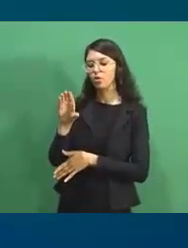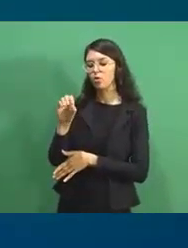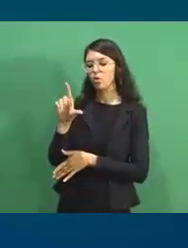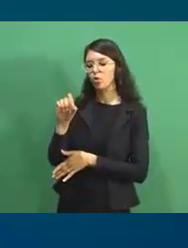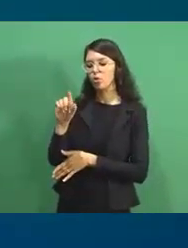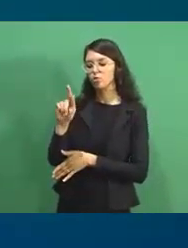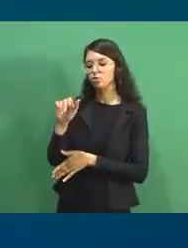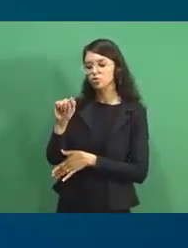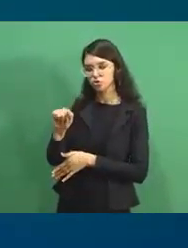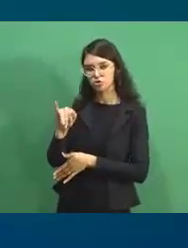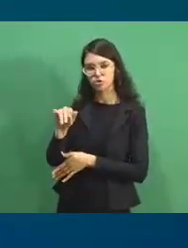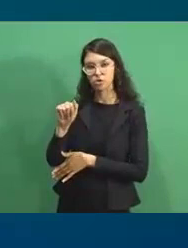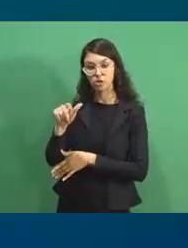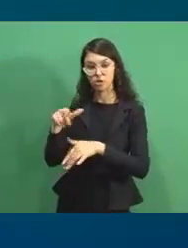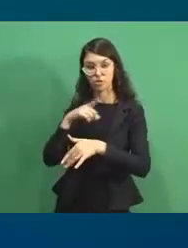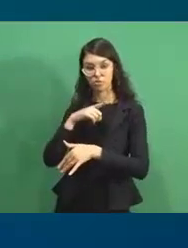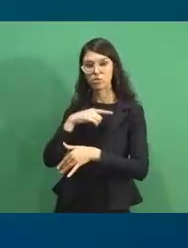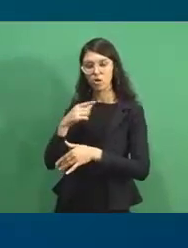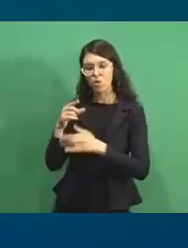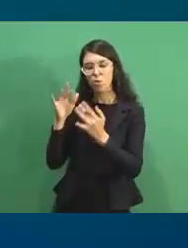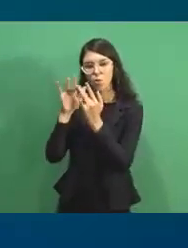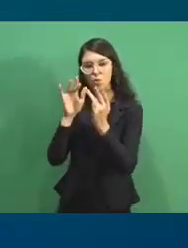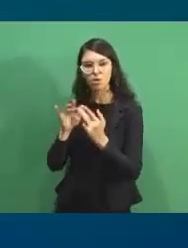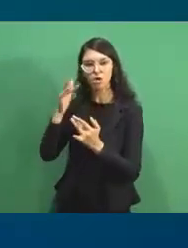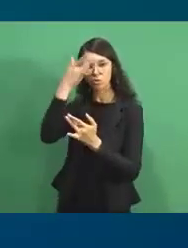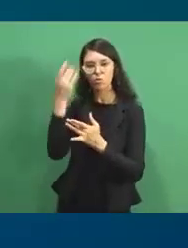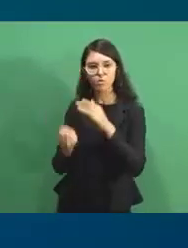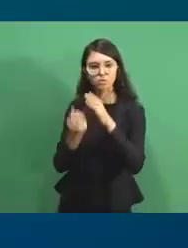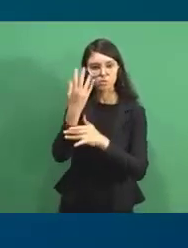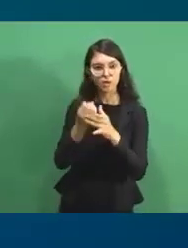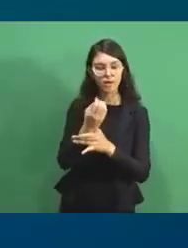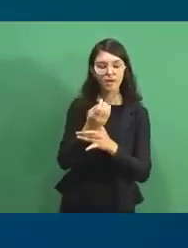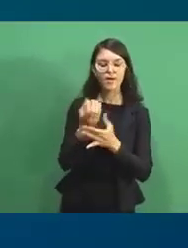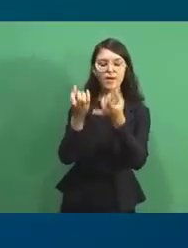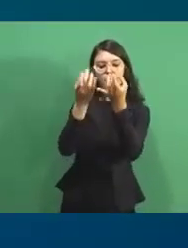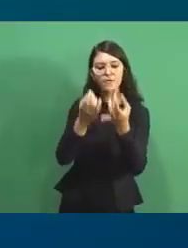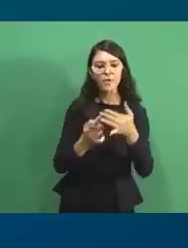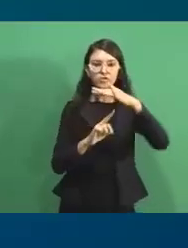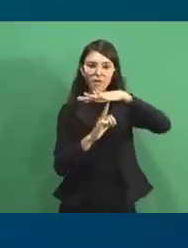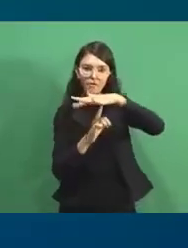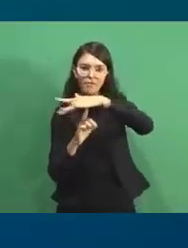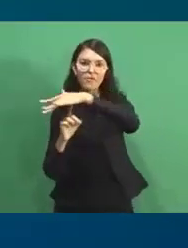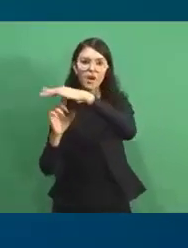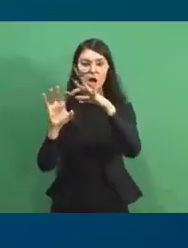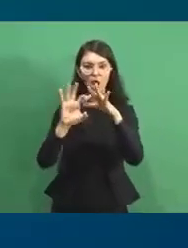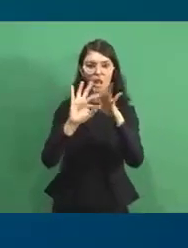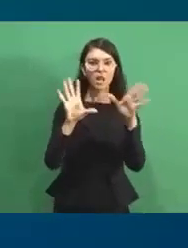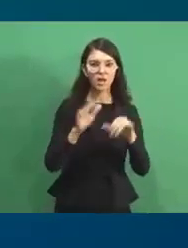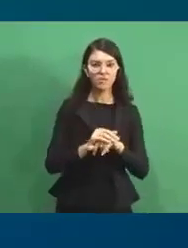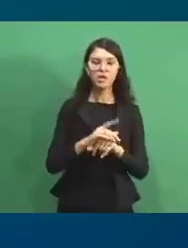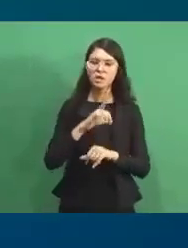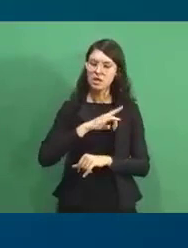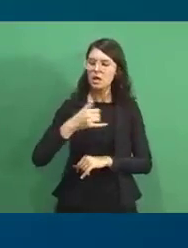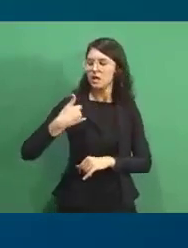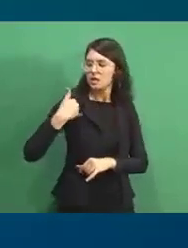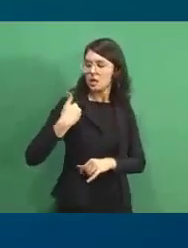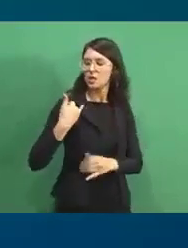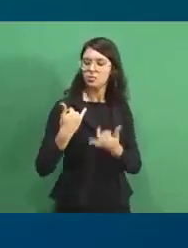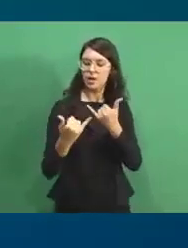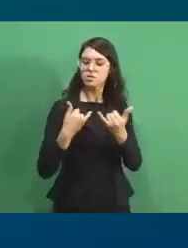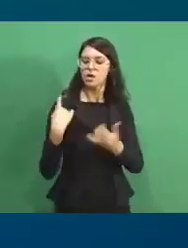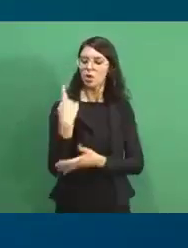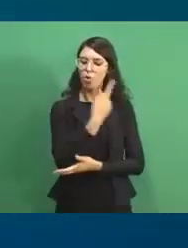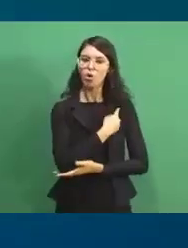vários produtores. Então, esses específicos que vendem em feiras livres, a maioria tem filhos, mais ou menos, da nossa faixa etária de idade,